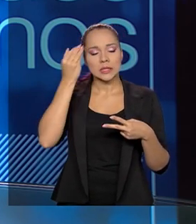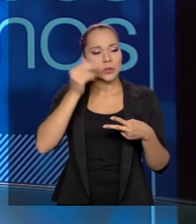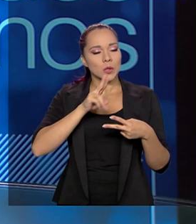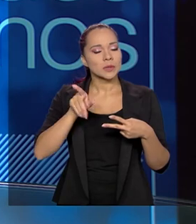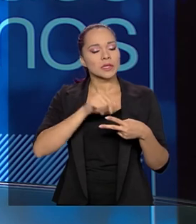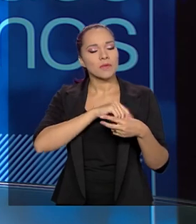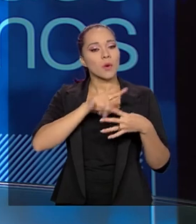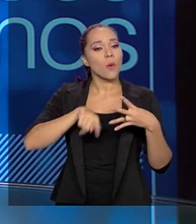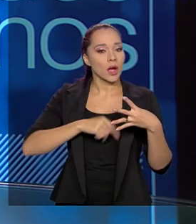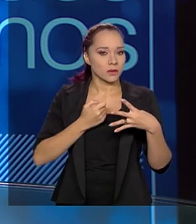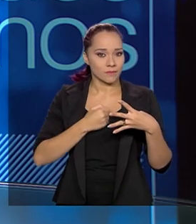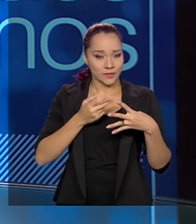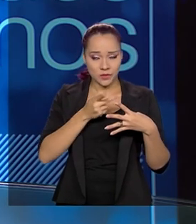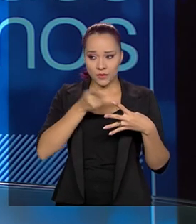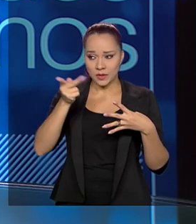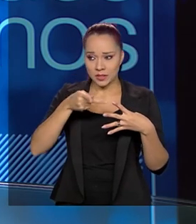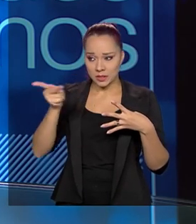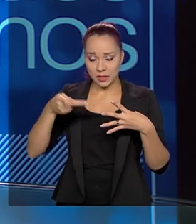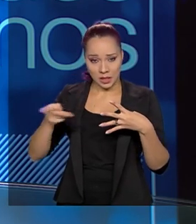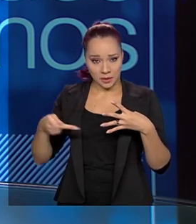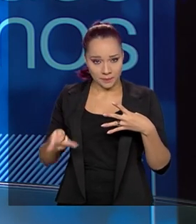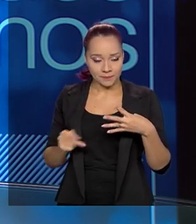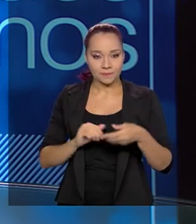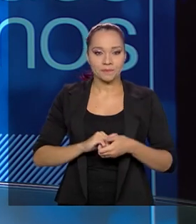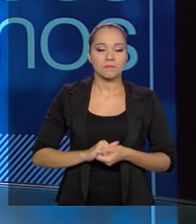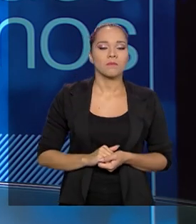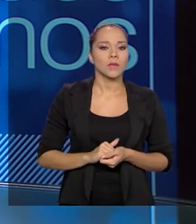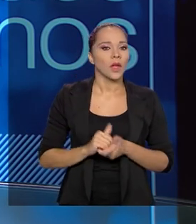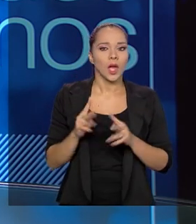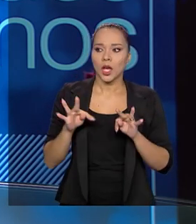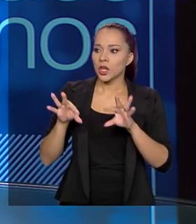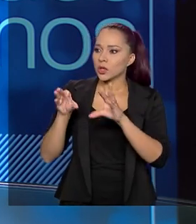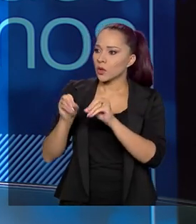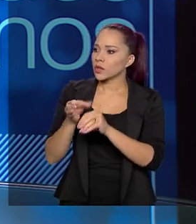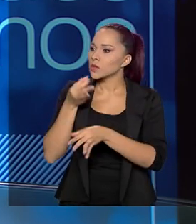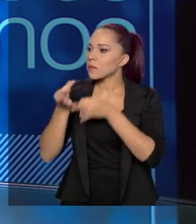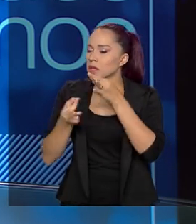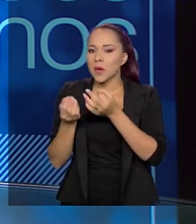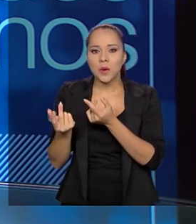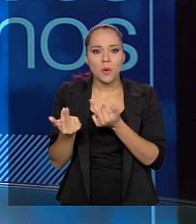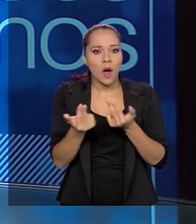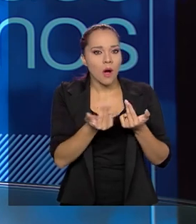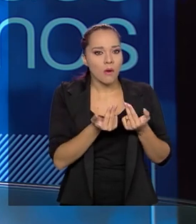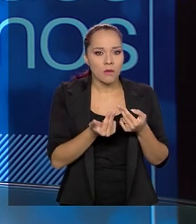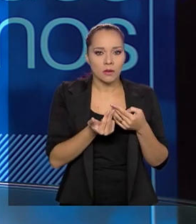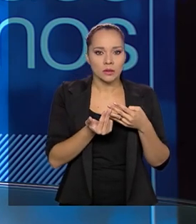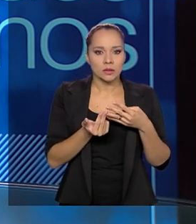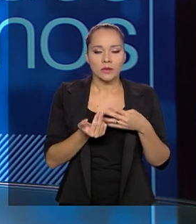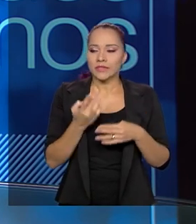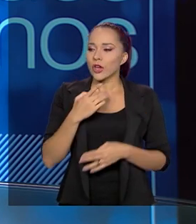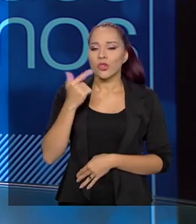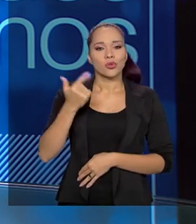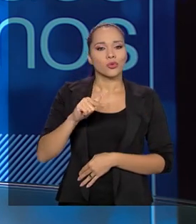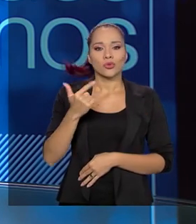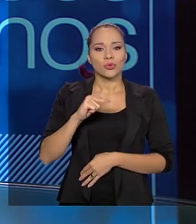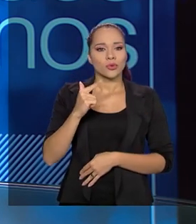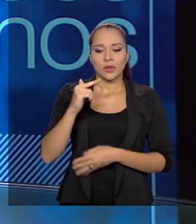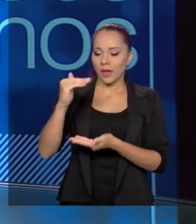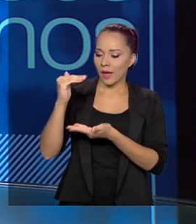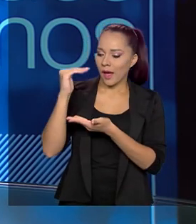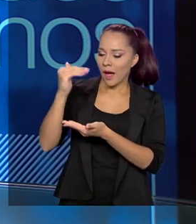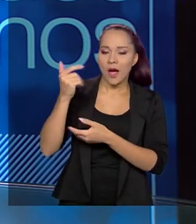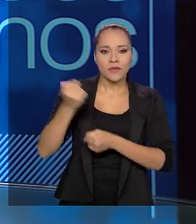quatro vinícolas que nós fomos, mas fomos as maiores. Em todas elas, a opinião é a mesma. Não tem garrafa para colocar